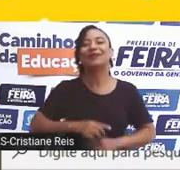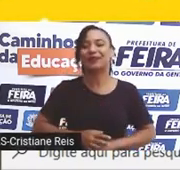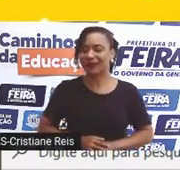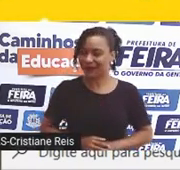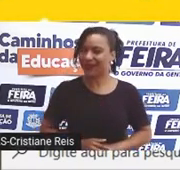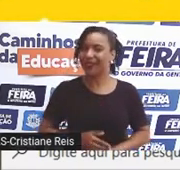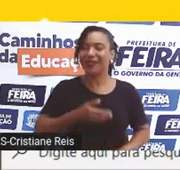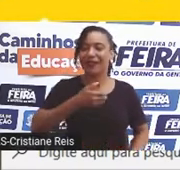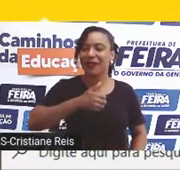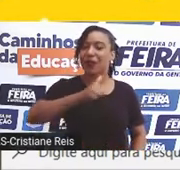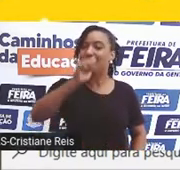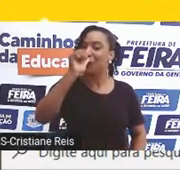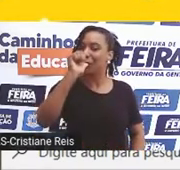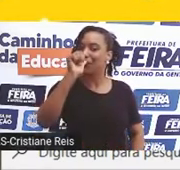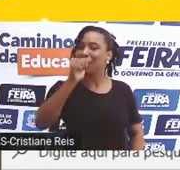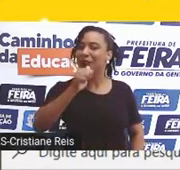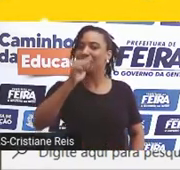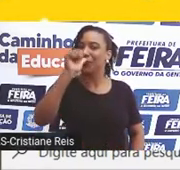Beber.